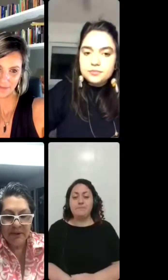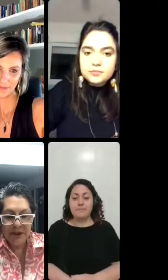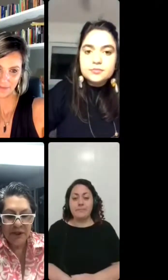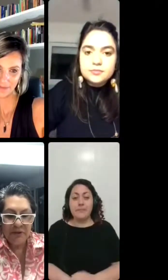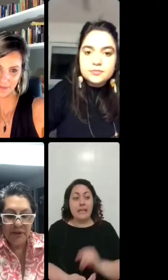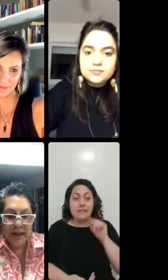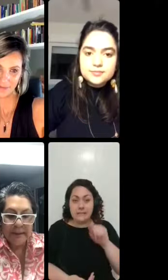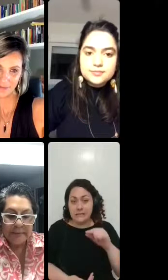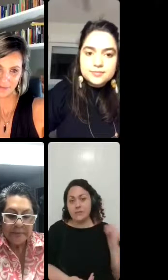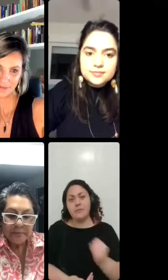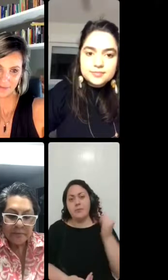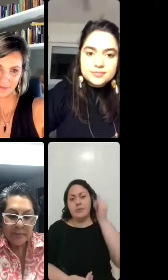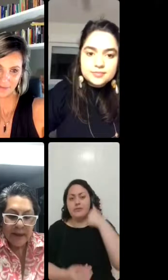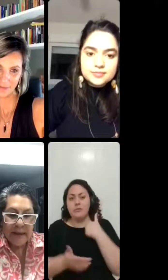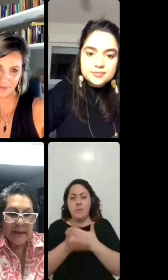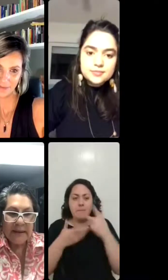significativo, né?